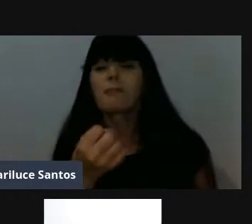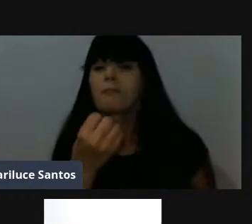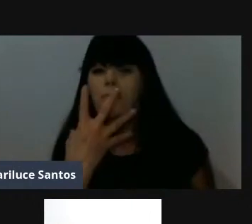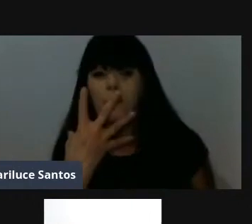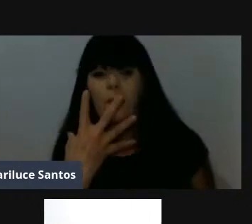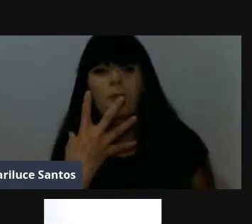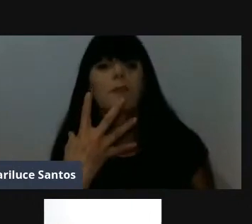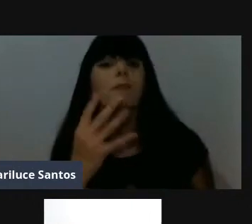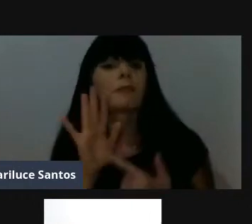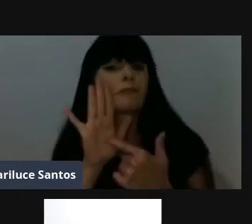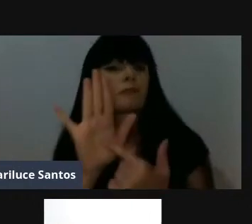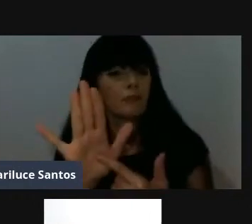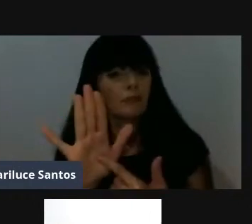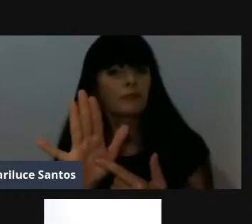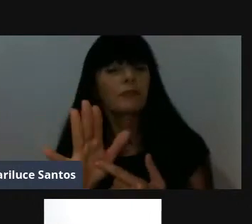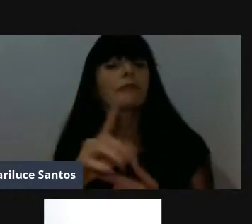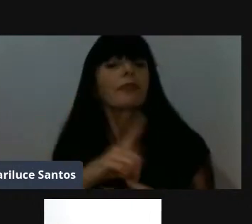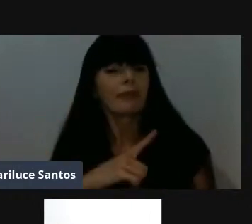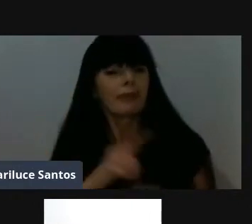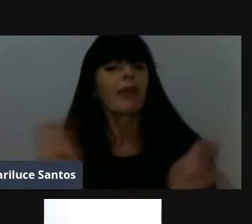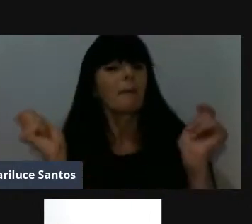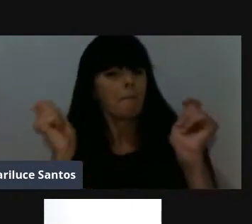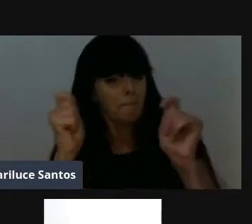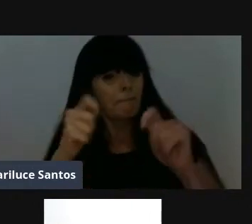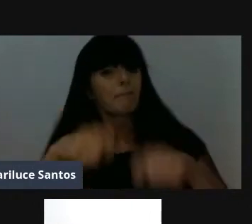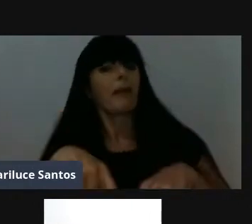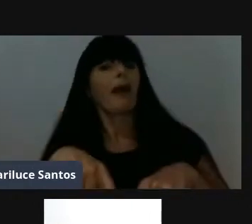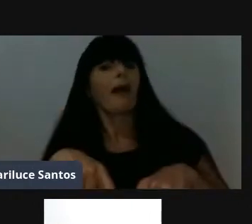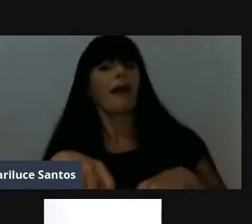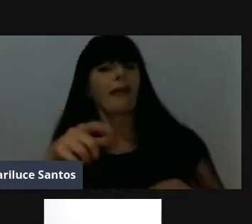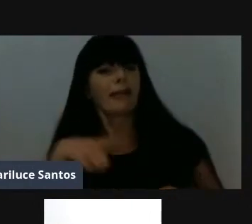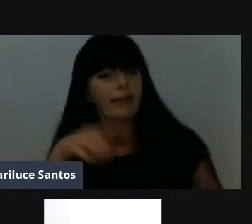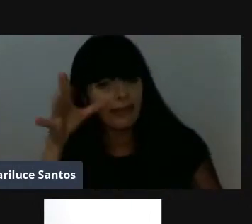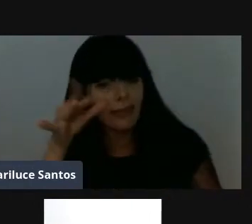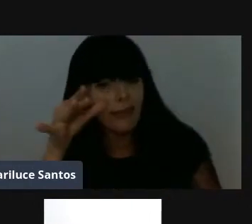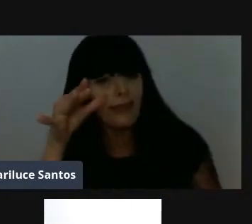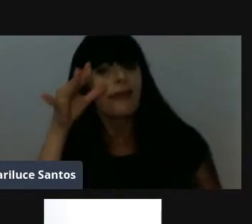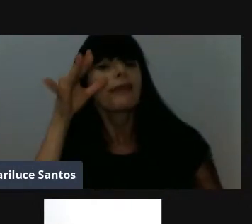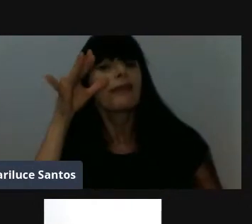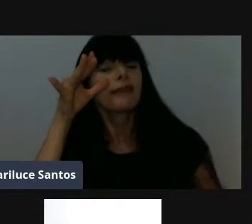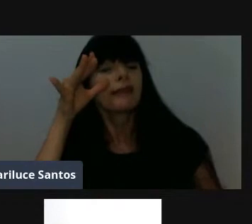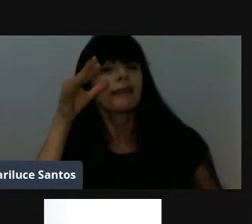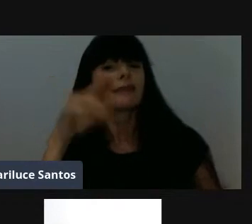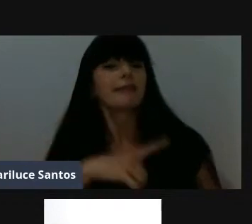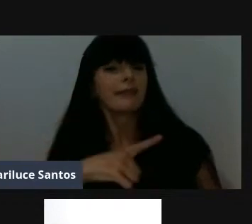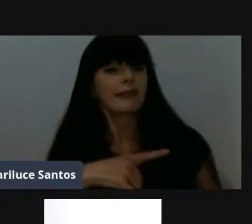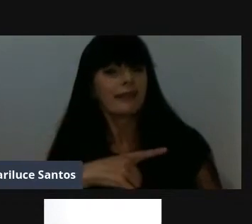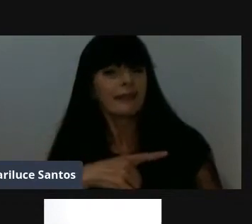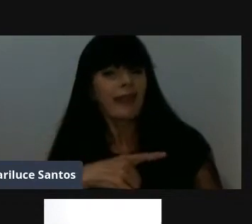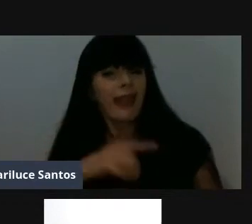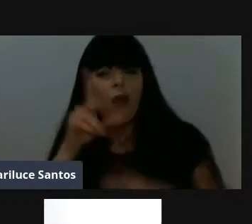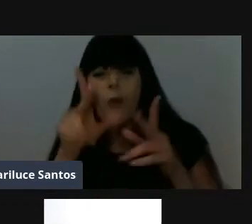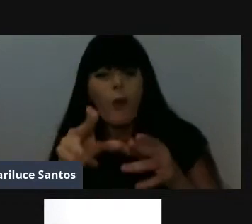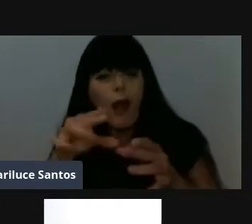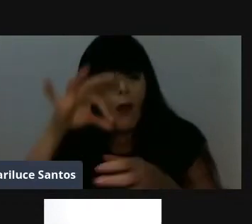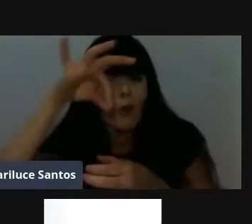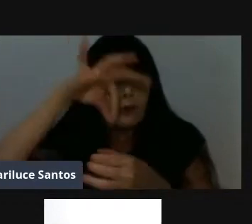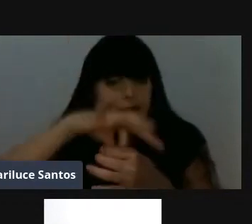prendendo um pouquinho do tempo de vocês, já demonstra que tem potencial aí dentro de cada um, né, que tem interesse, que tem a,